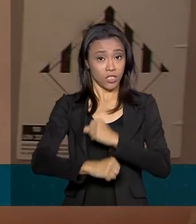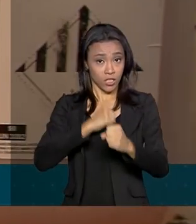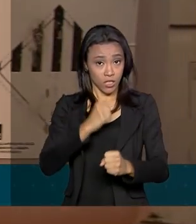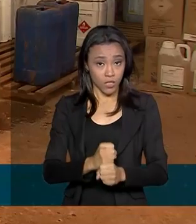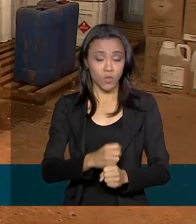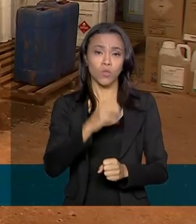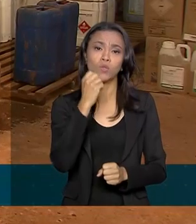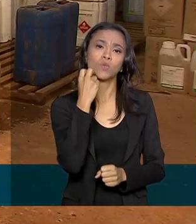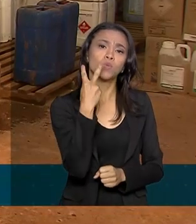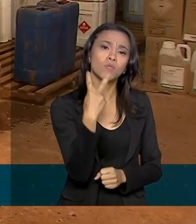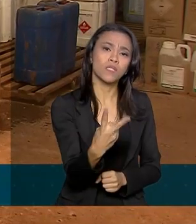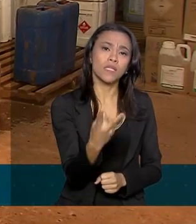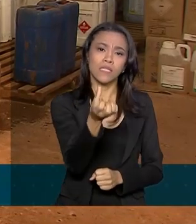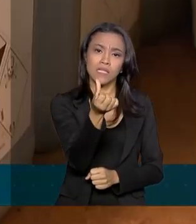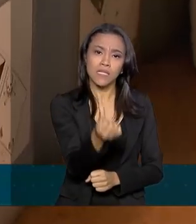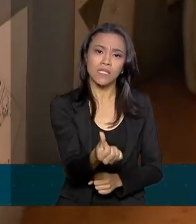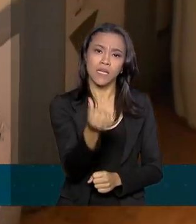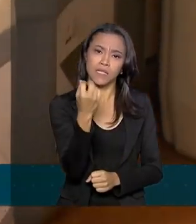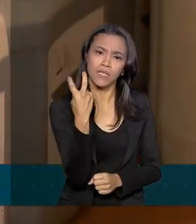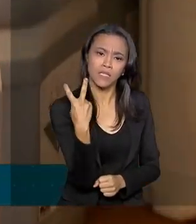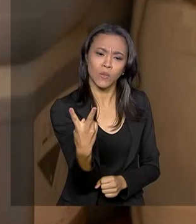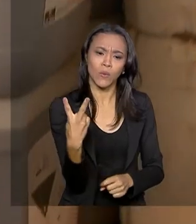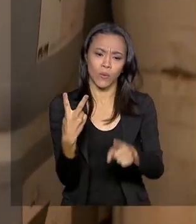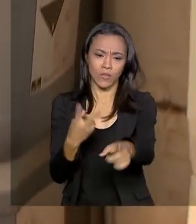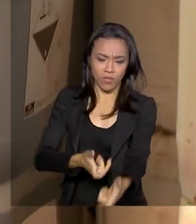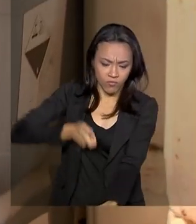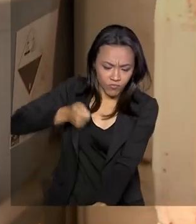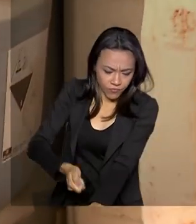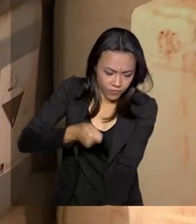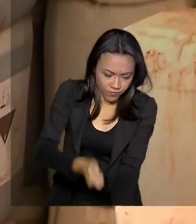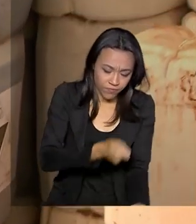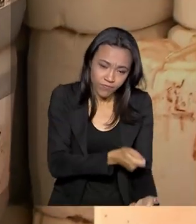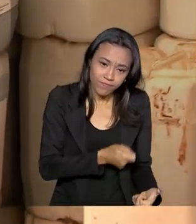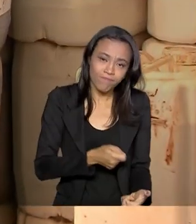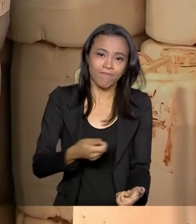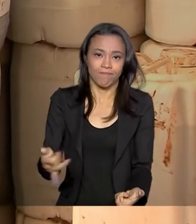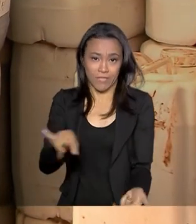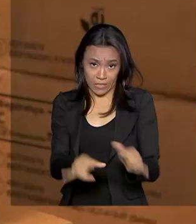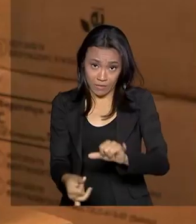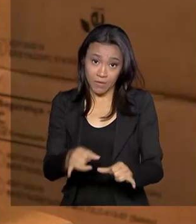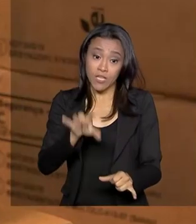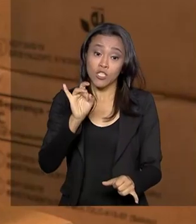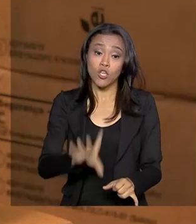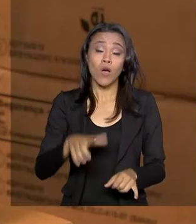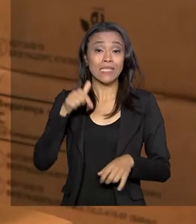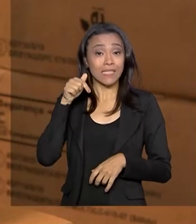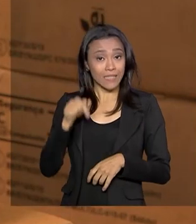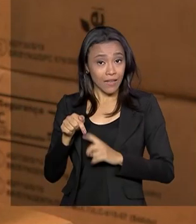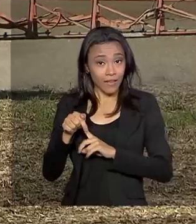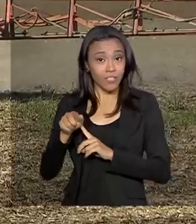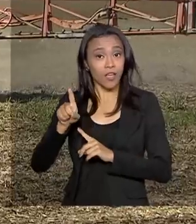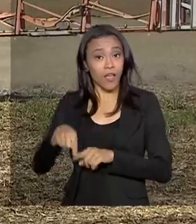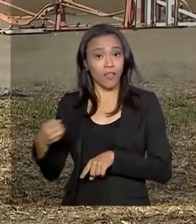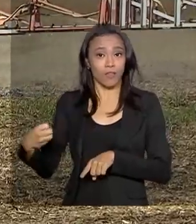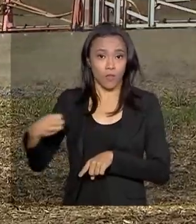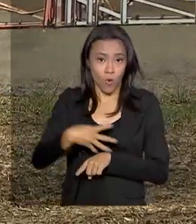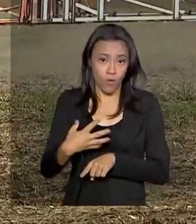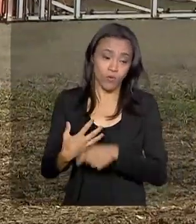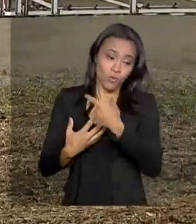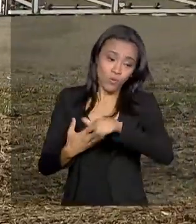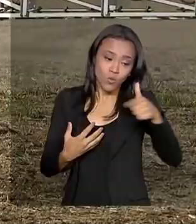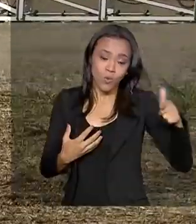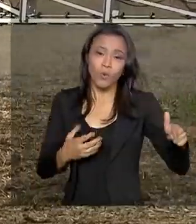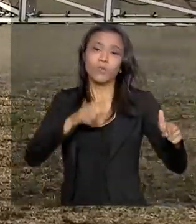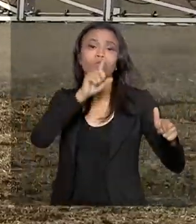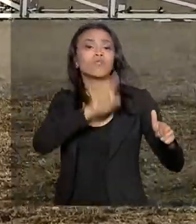262 defensivos agrícolas, mas desse total, apenas 7 são novos. Os outros são